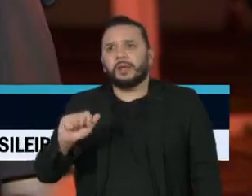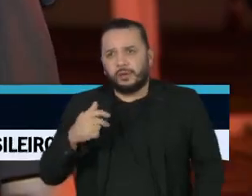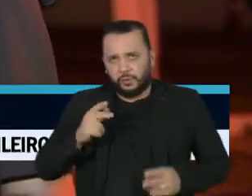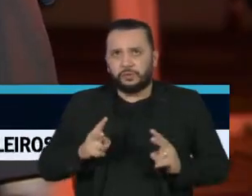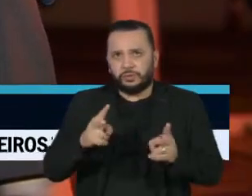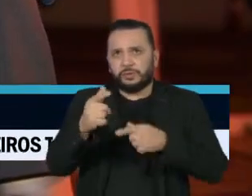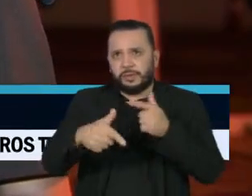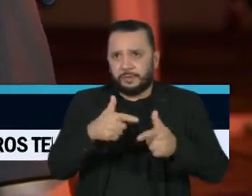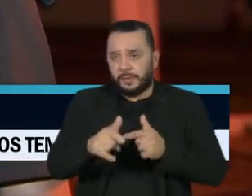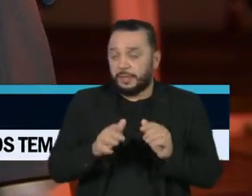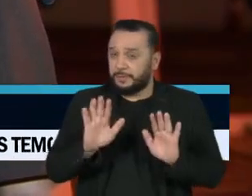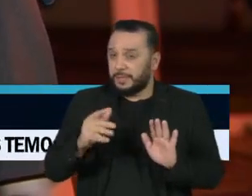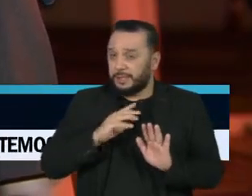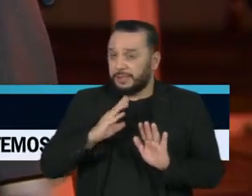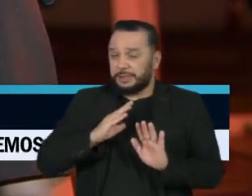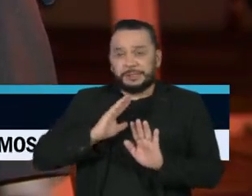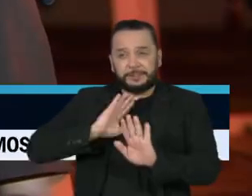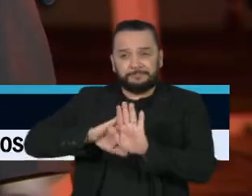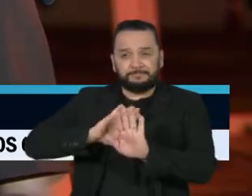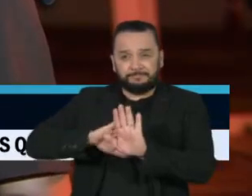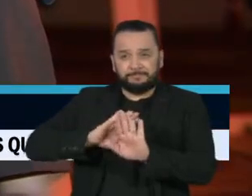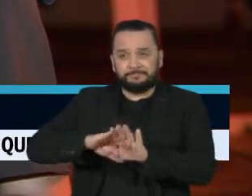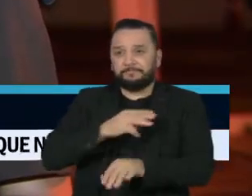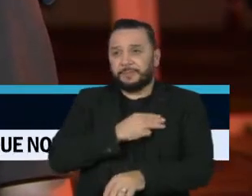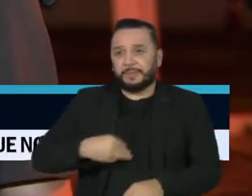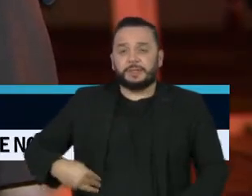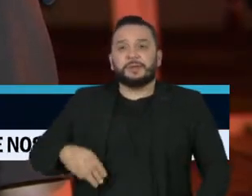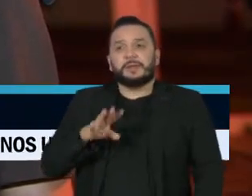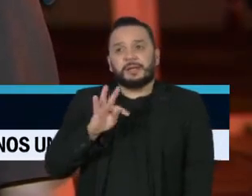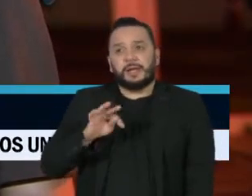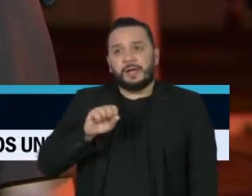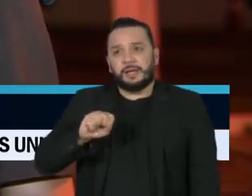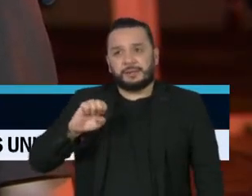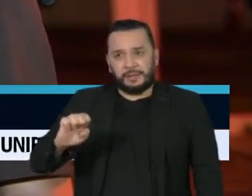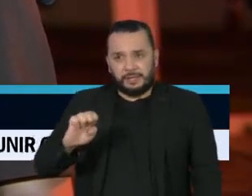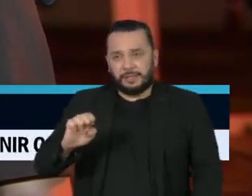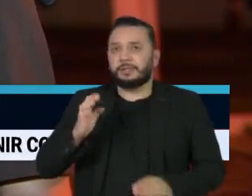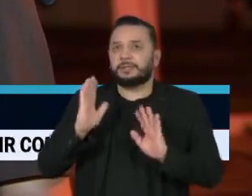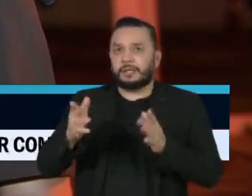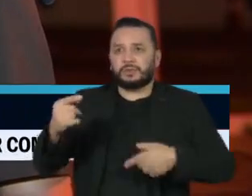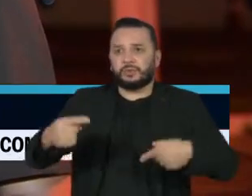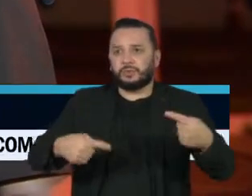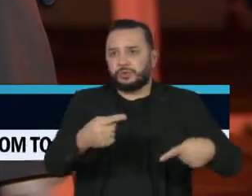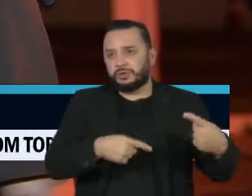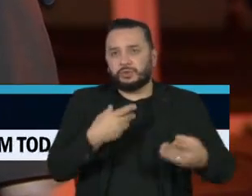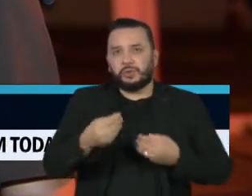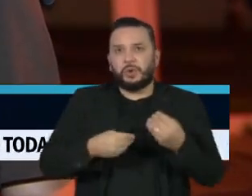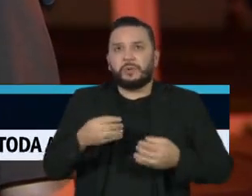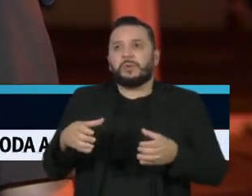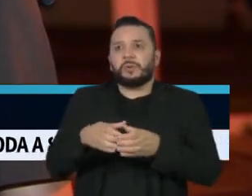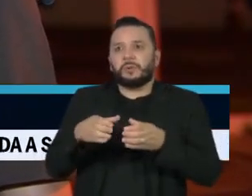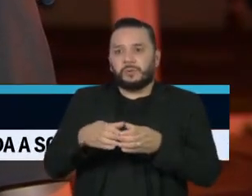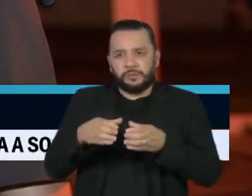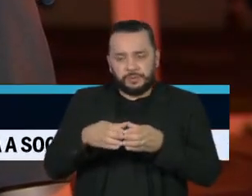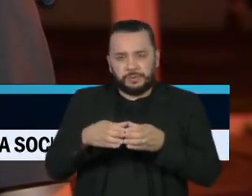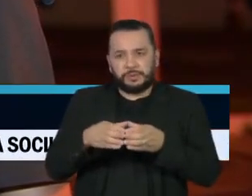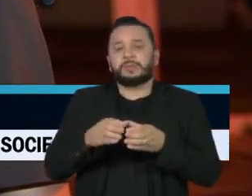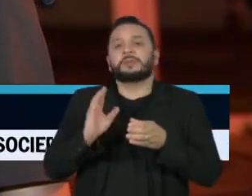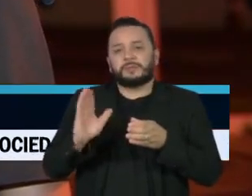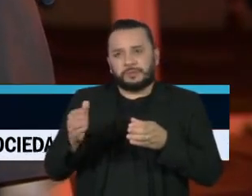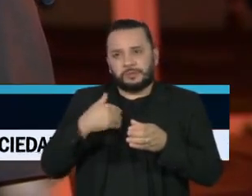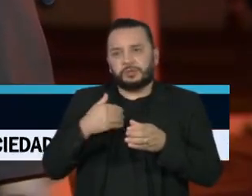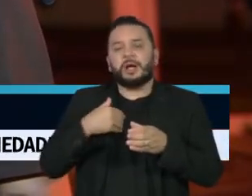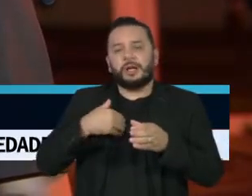Nos bastidores, ministros que integram o TSE já estariam discutindo o encerramento da Comissão de Transparência das